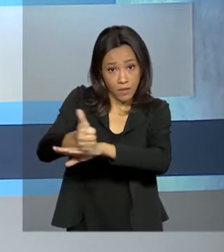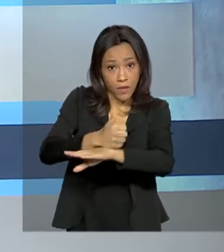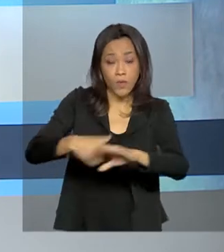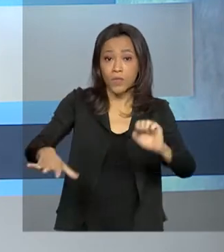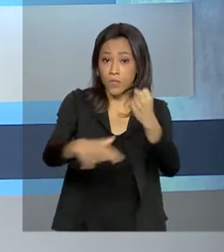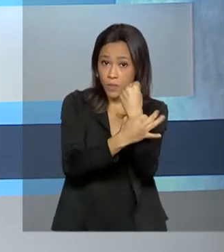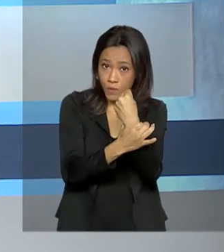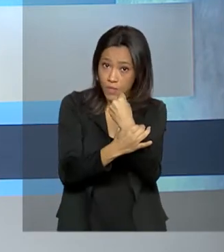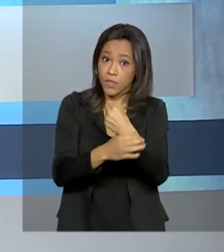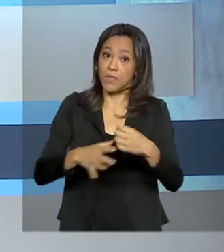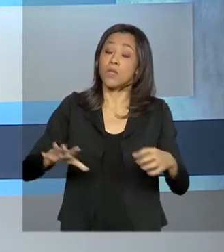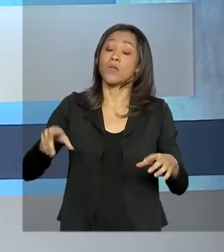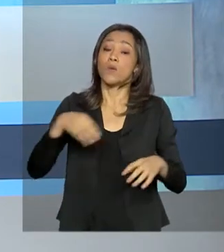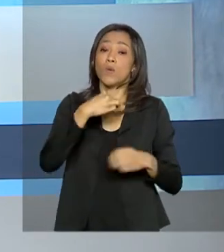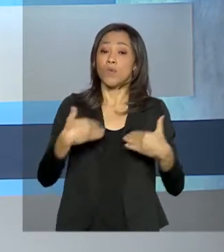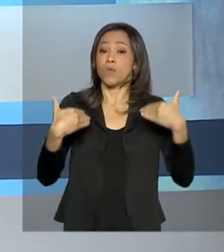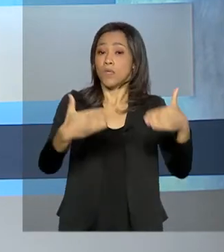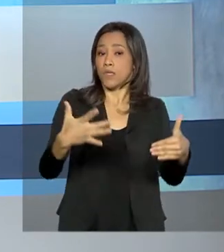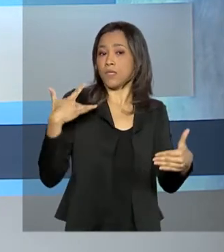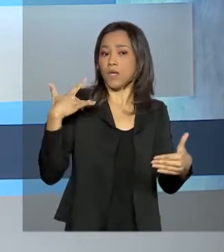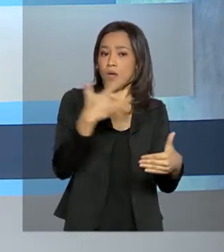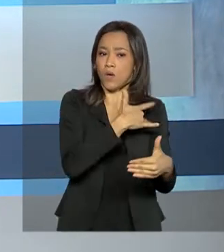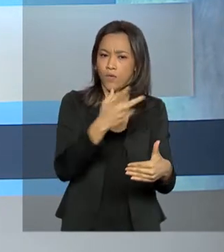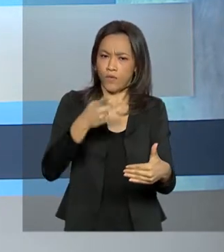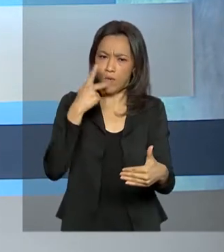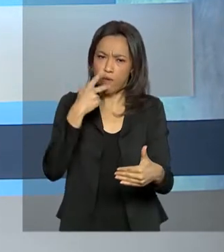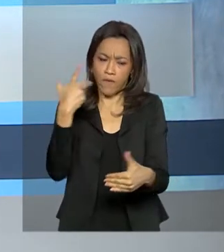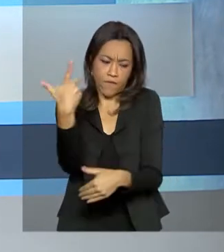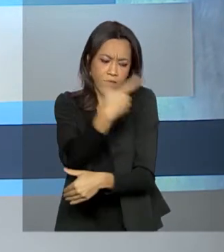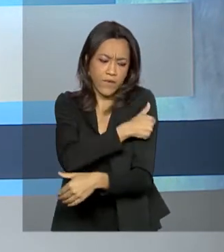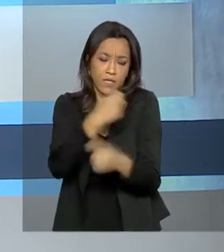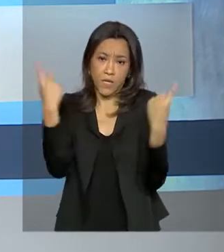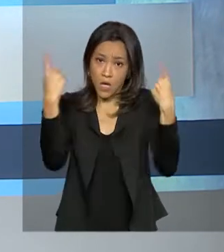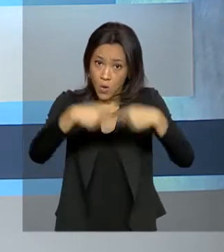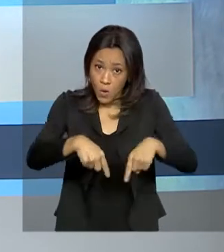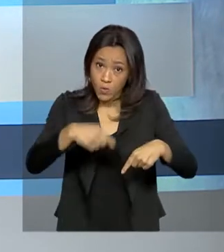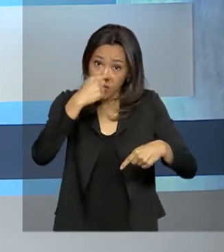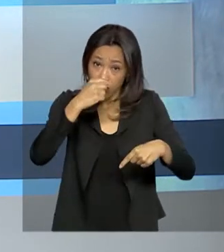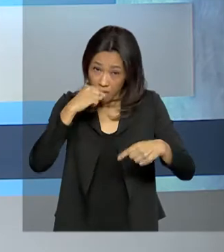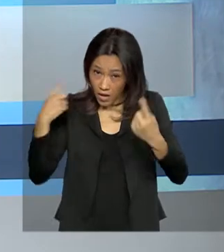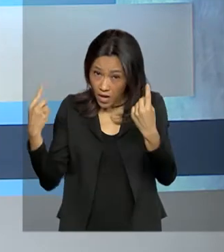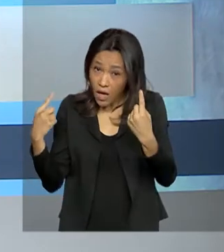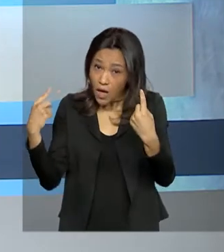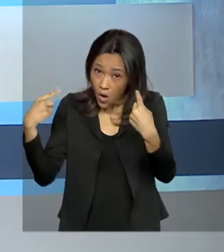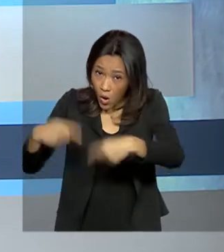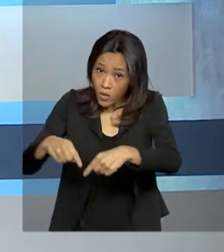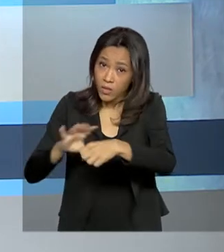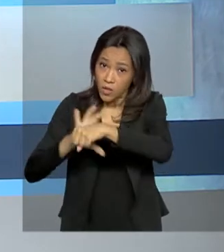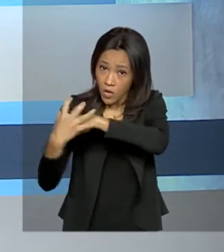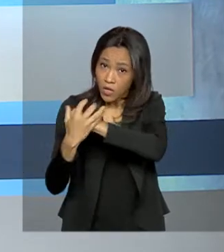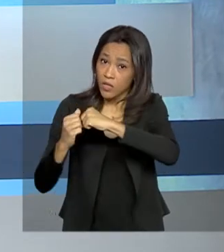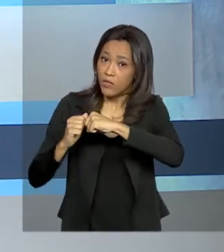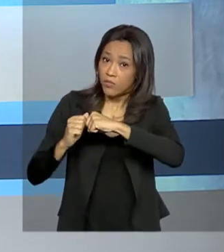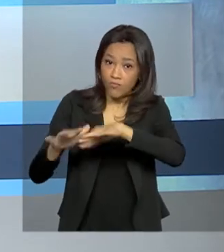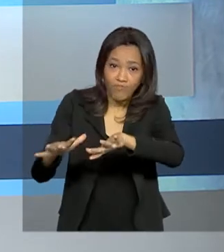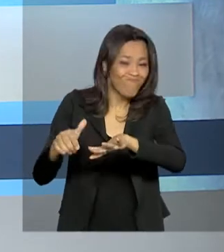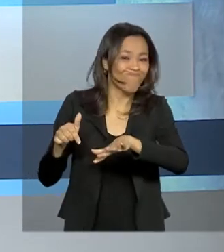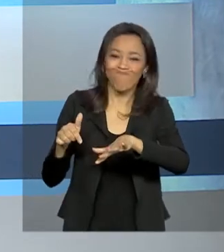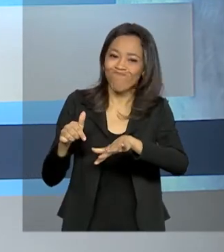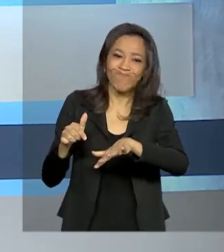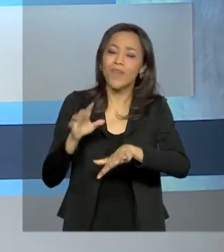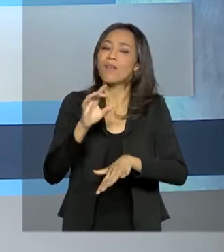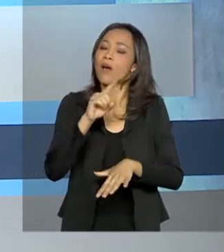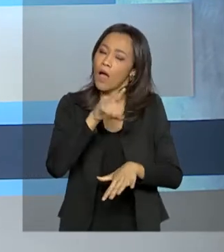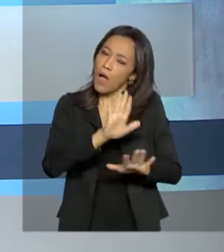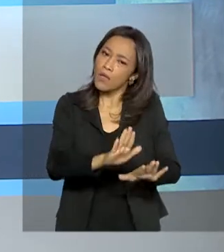O Ministério da Saúde destaca que a vacina contra a gripe não tem eficácia contra o coronavírus, mas ela pode